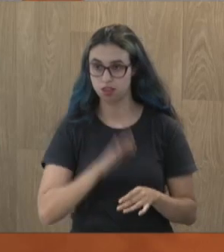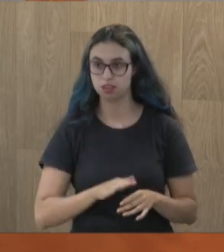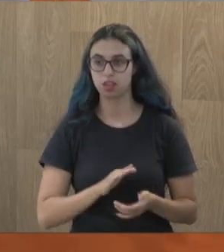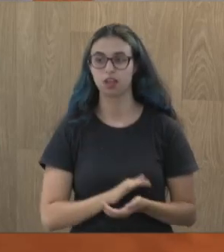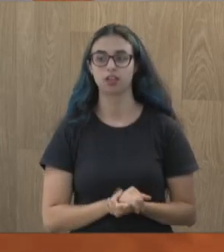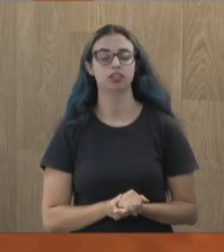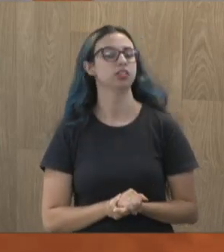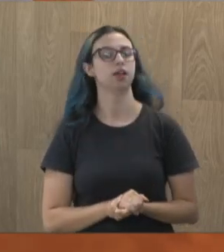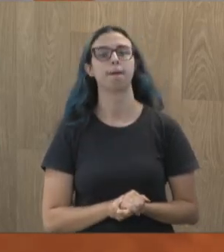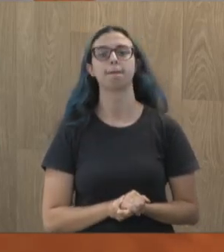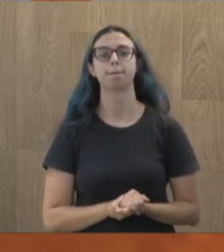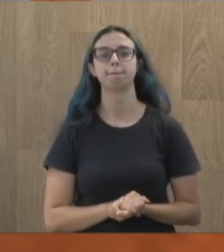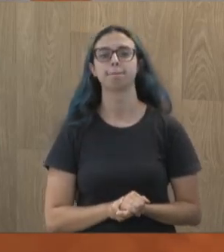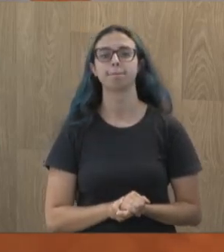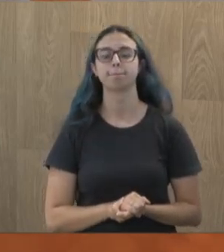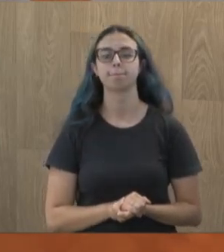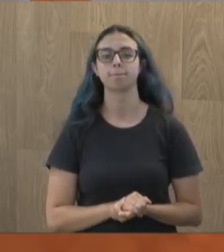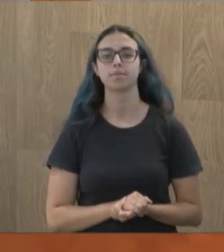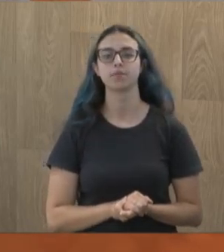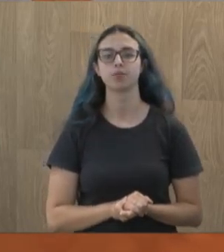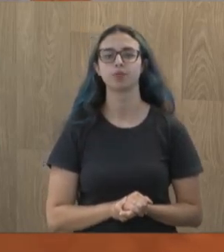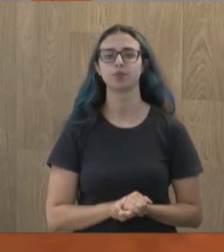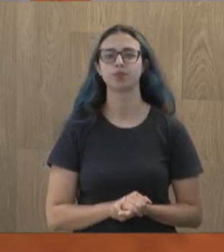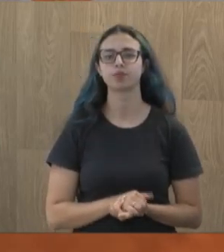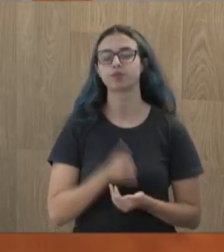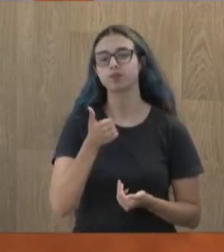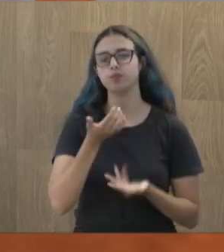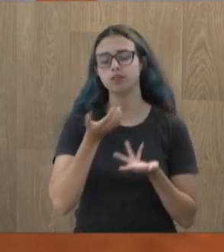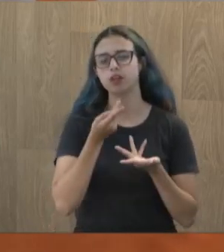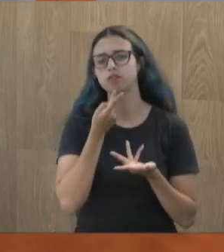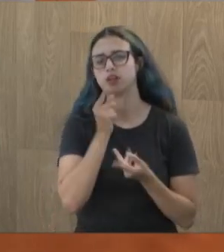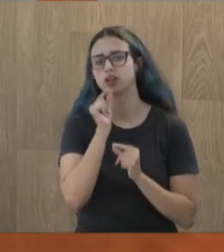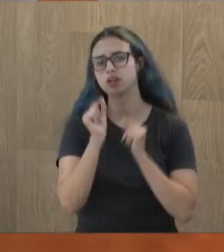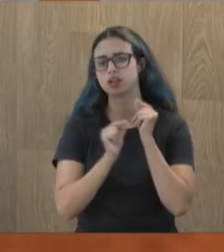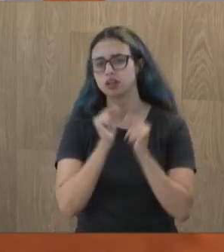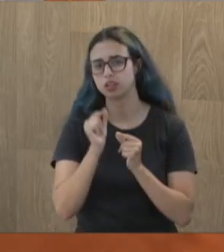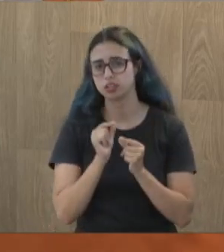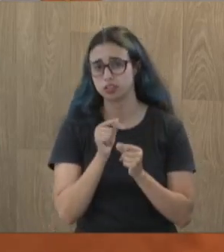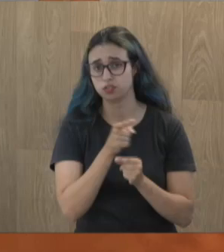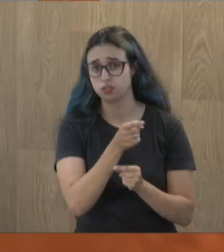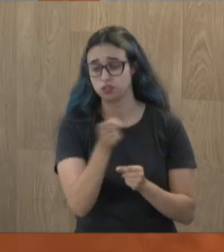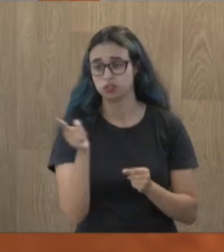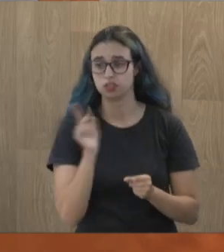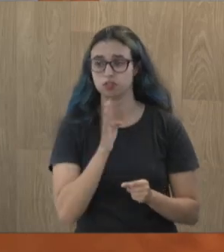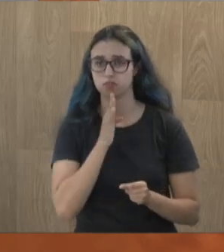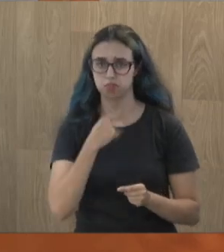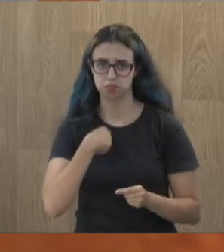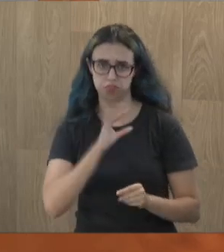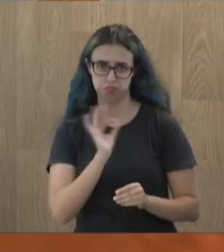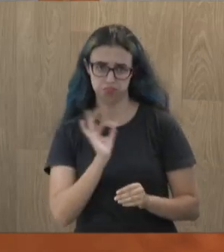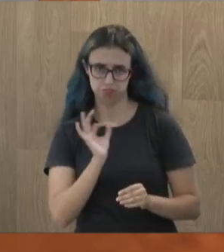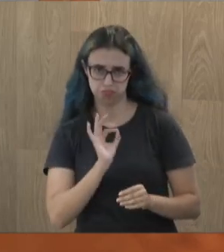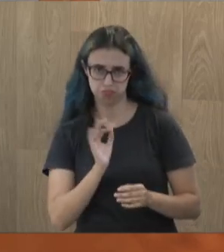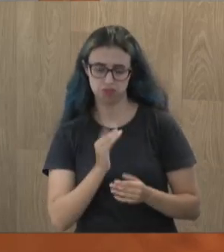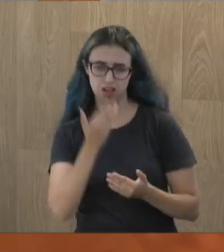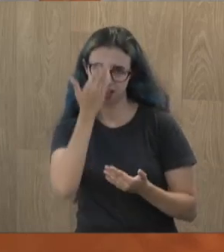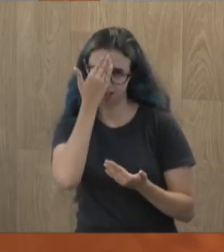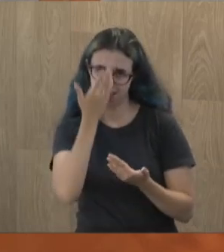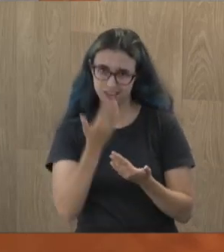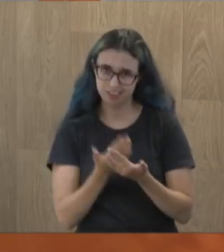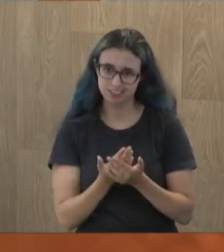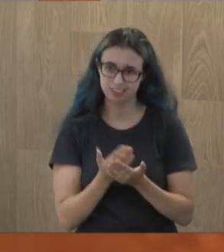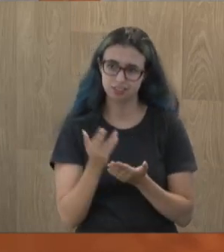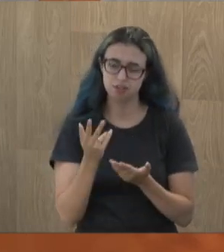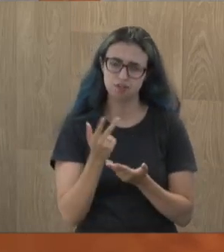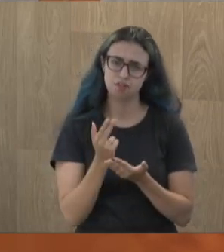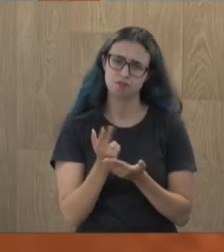estar falando com vocês. Primeiro eu queria começar o pronunciamento aqui falando, para quem não me conhece ainda, acredito que muita gente que está aí do outro lado da tela não me